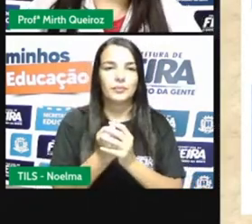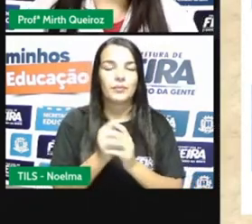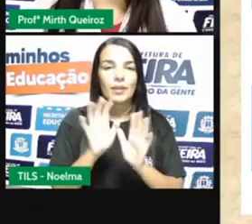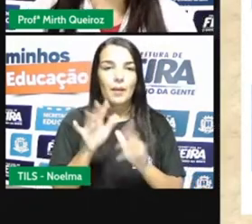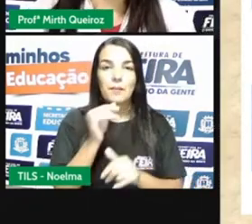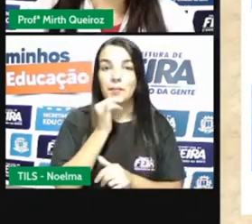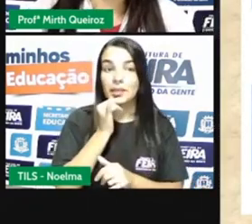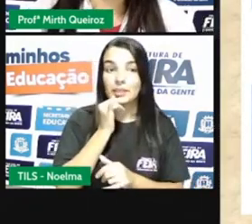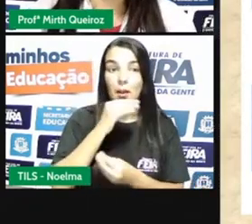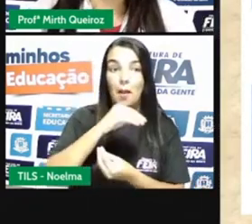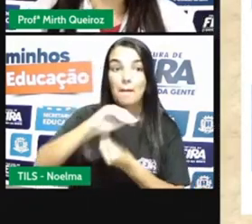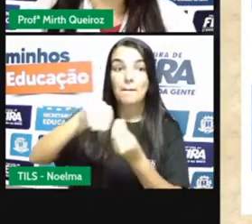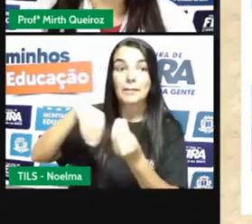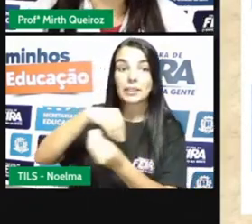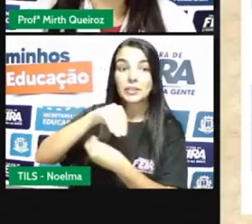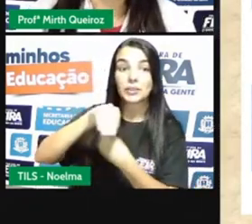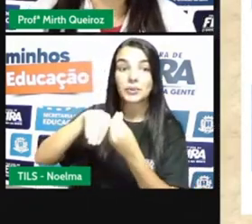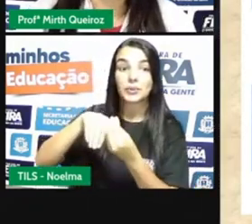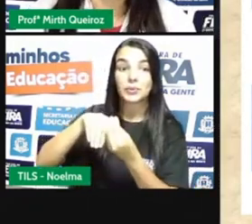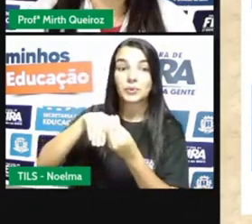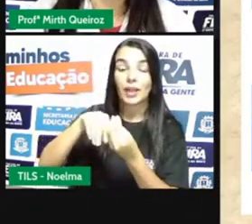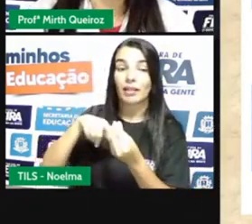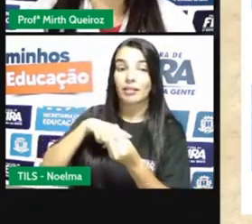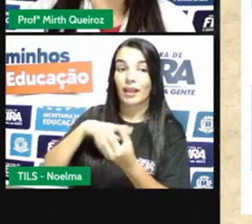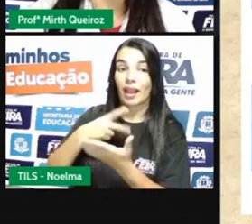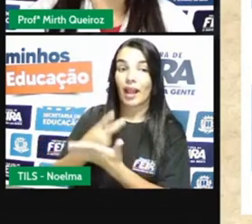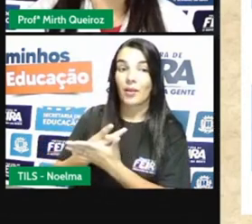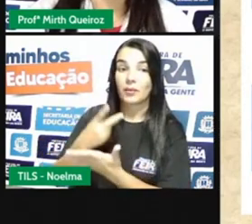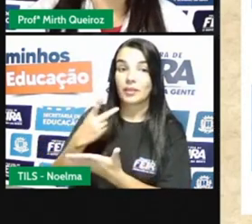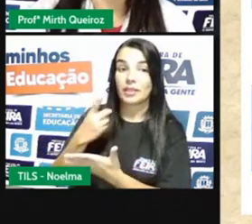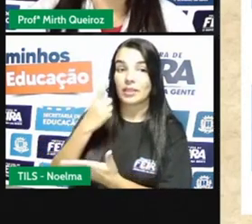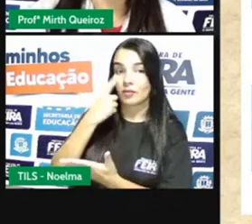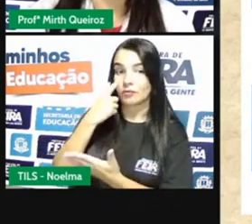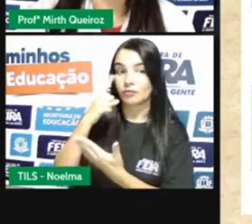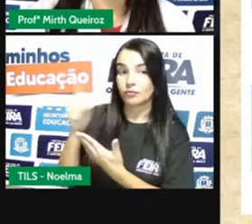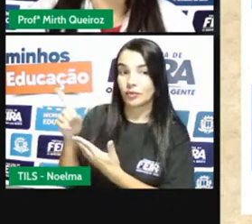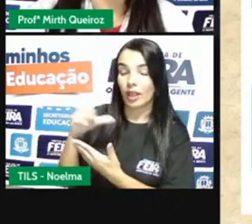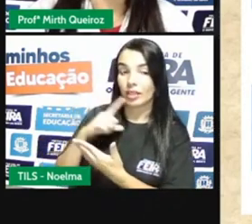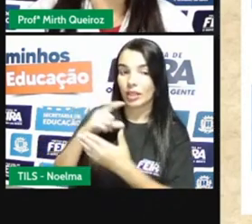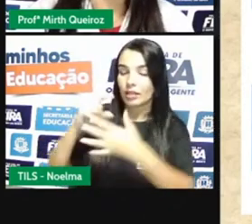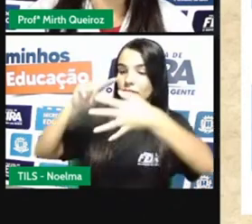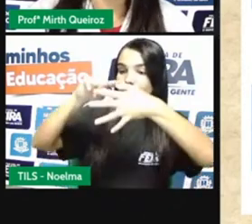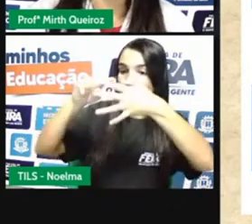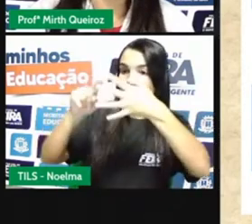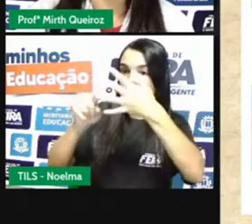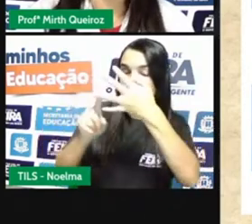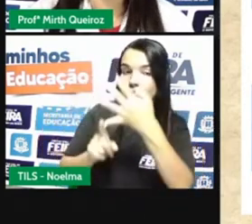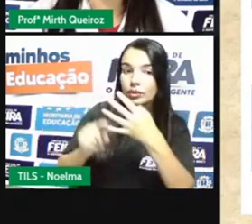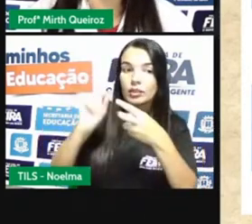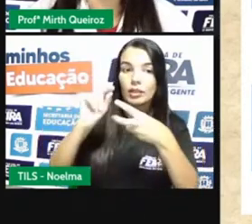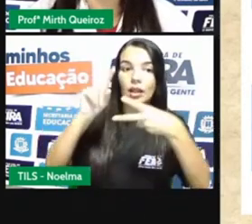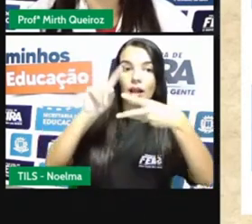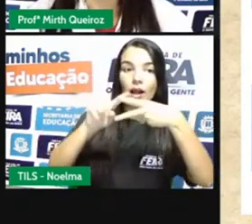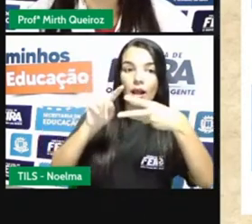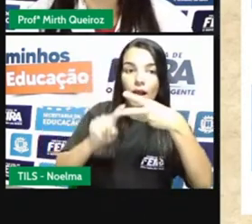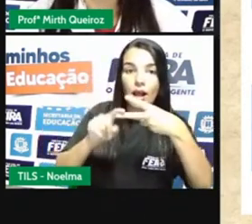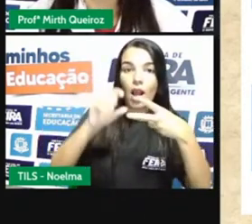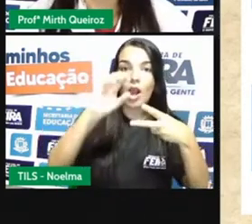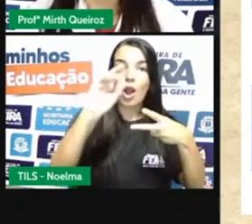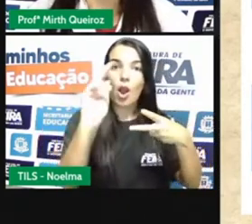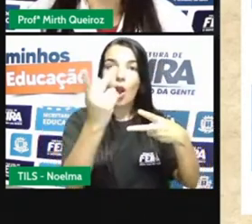E a essas misturas que acontecem, elas podem ser classificadas em misturas homogêneas e misturas